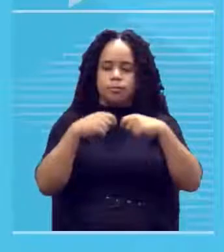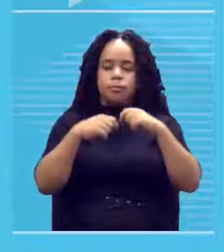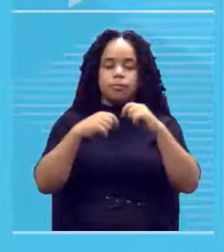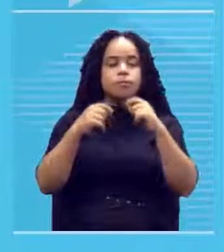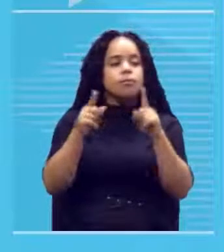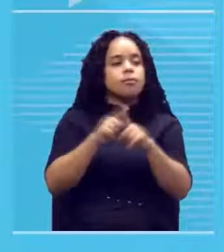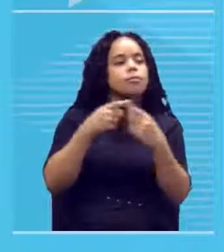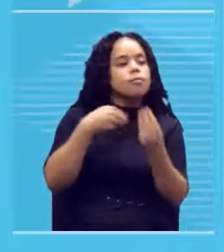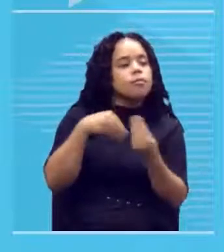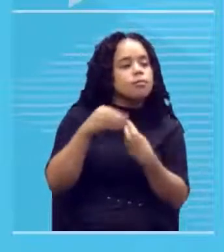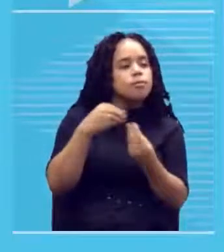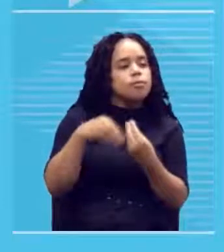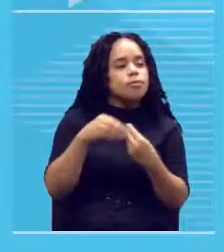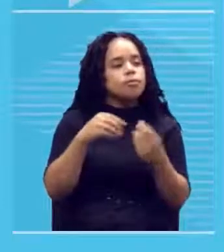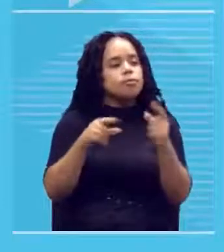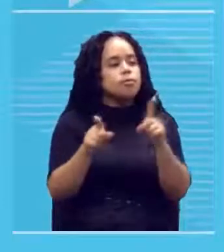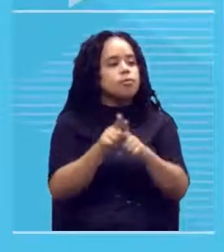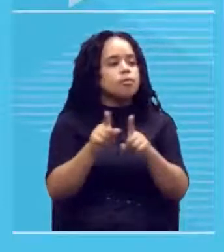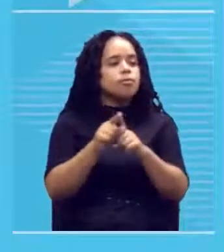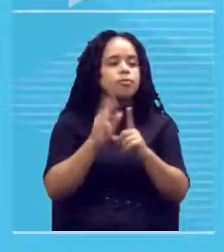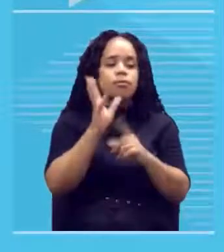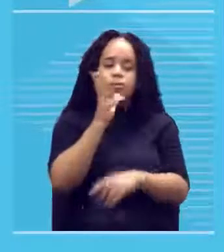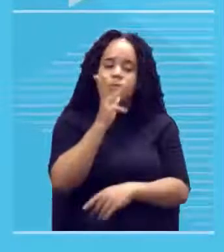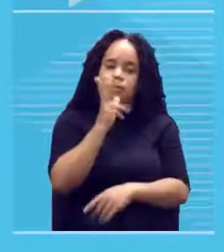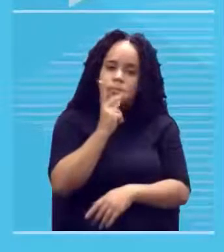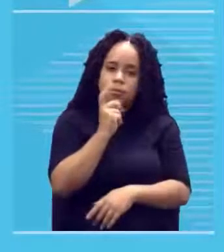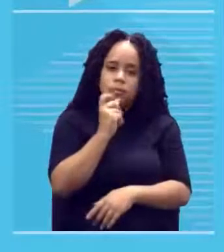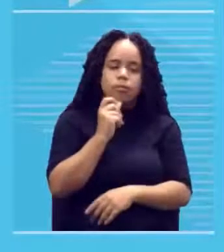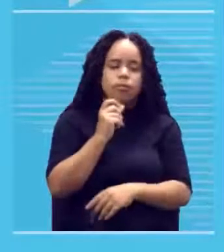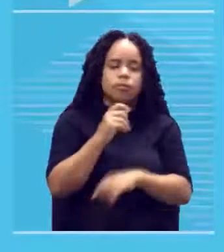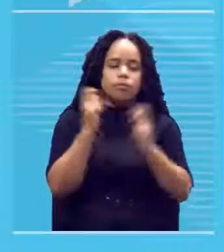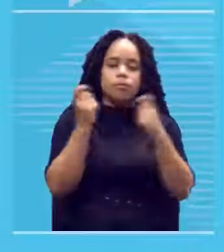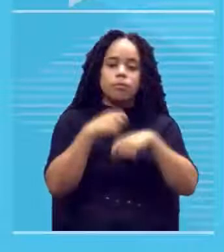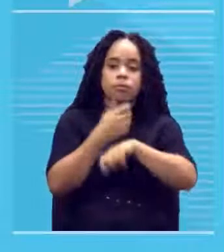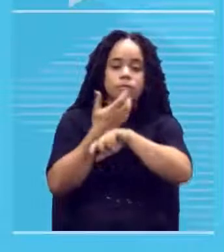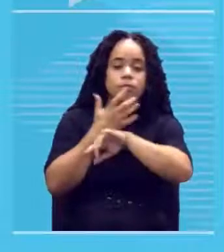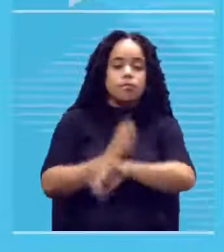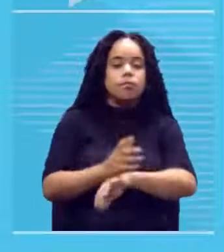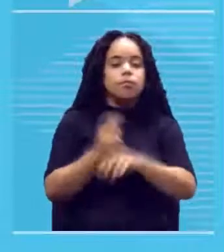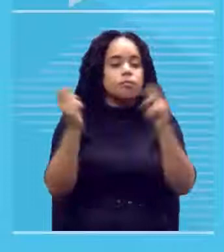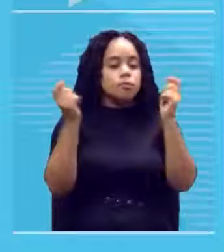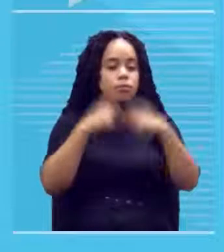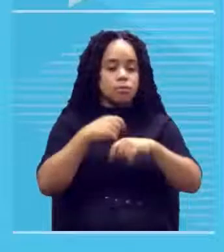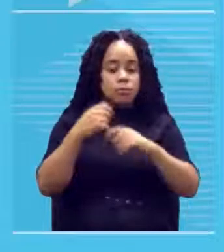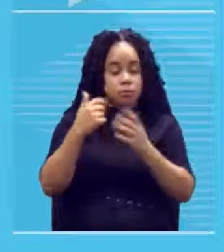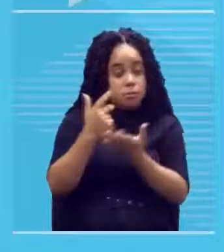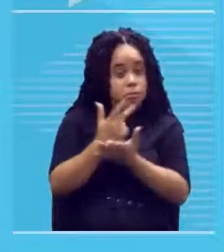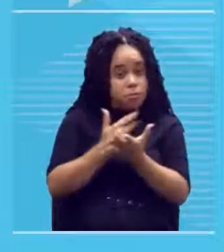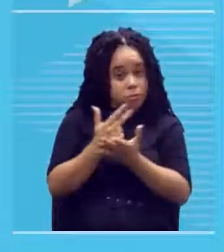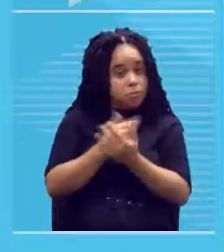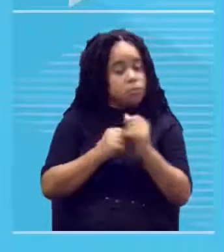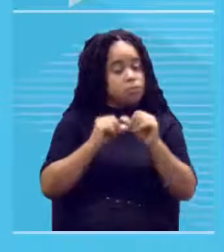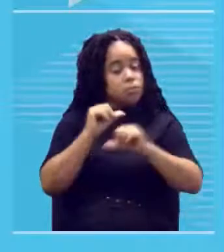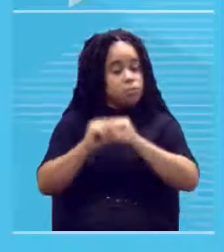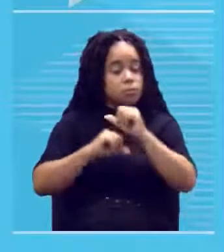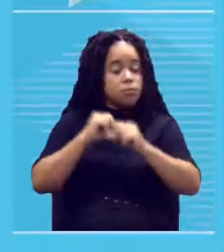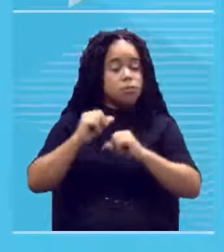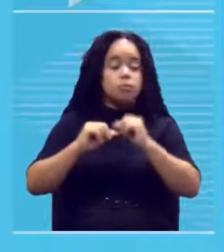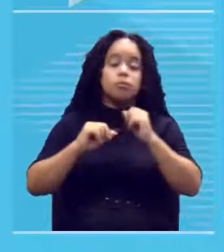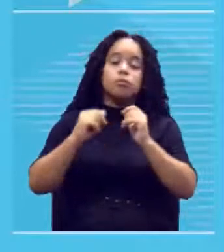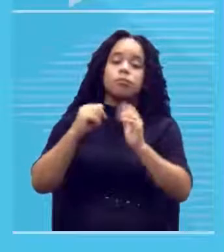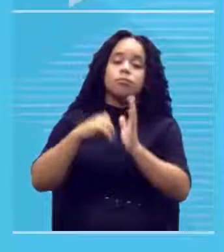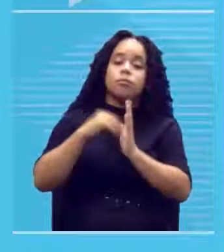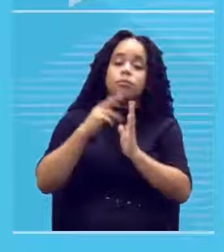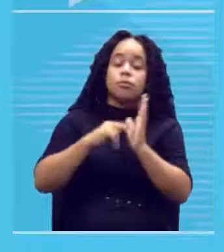flexibilidade em função da lenta secagem da tinta permitindo ao artista alterar seu trabalho quando necessário